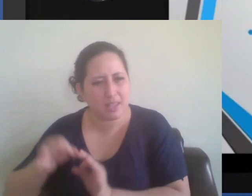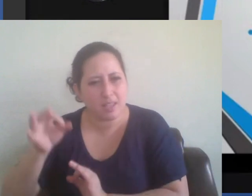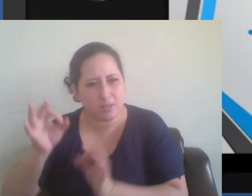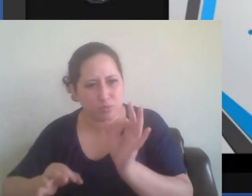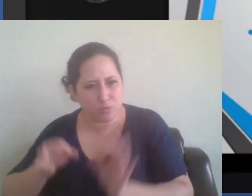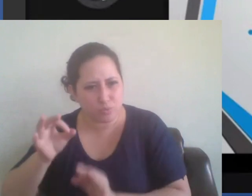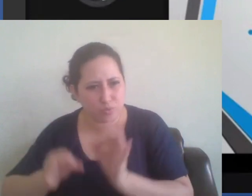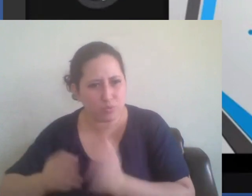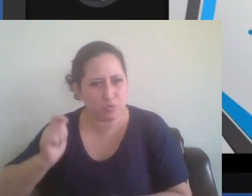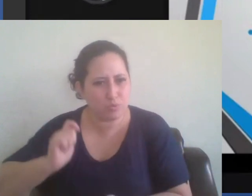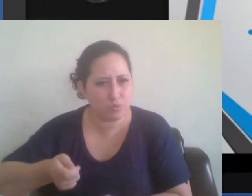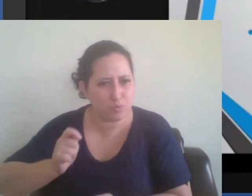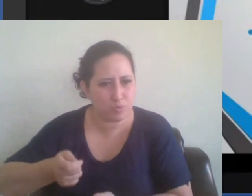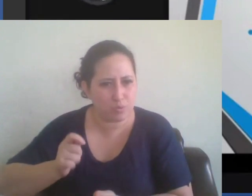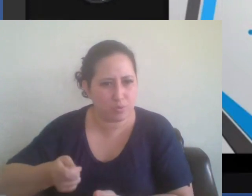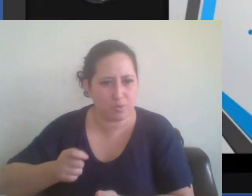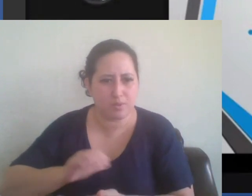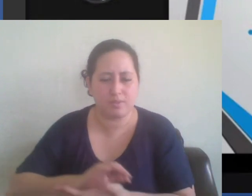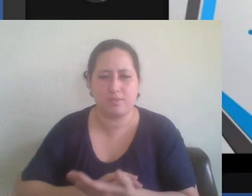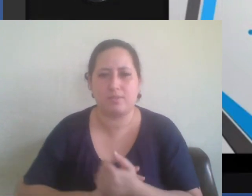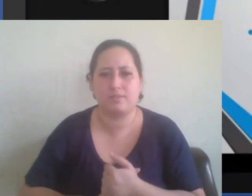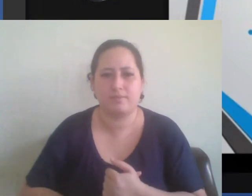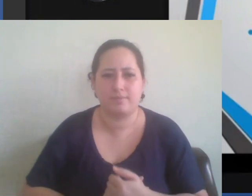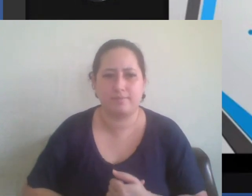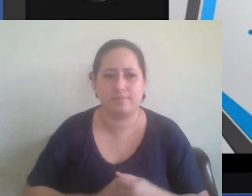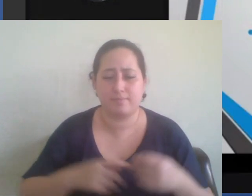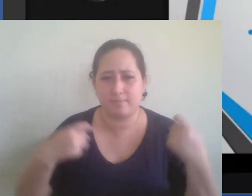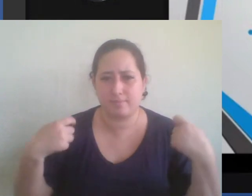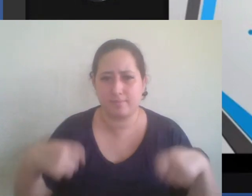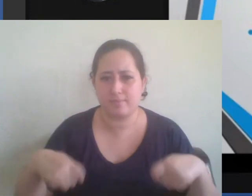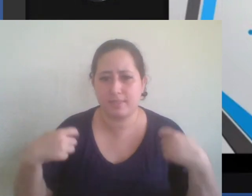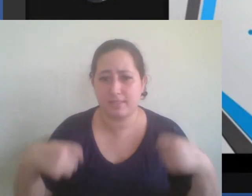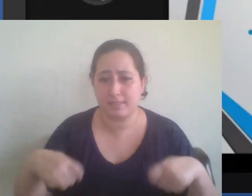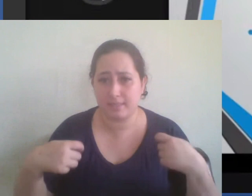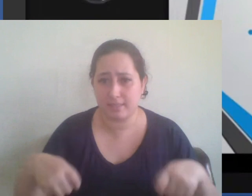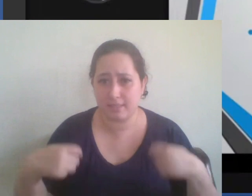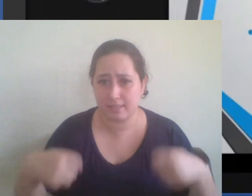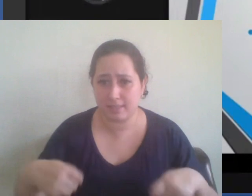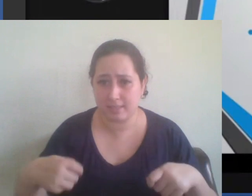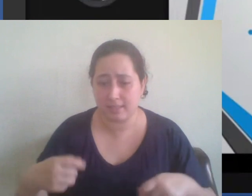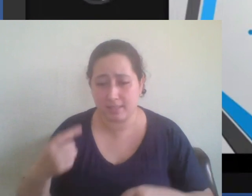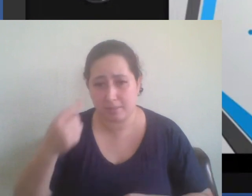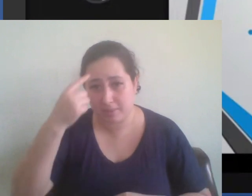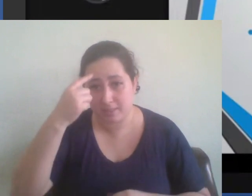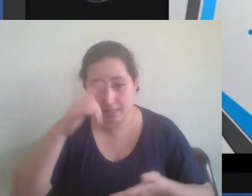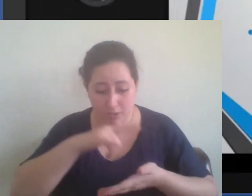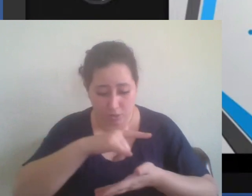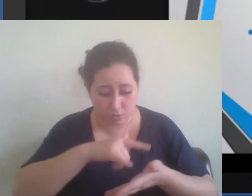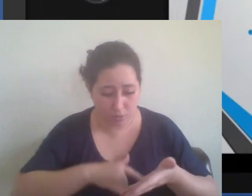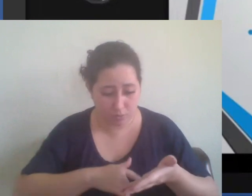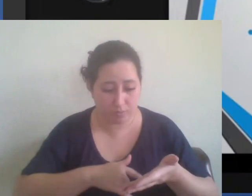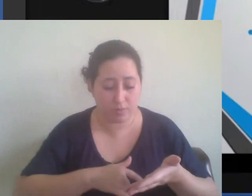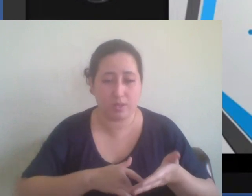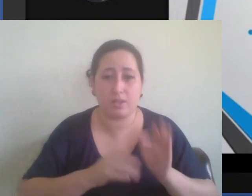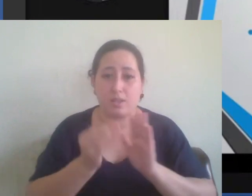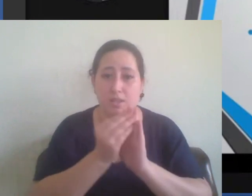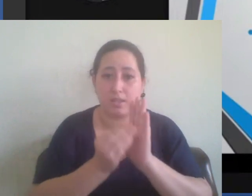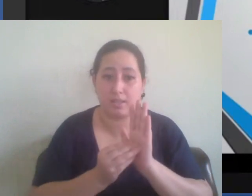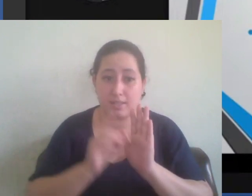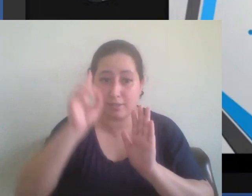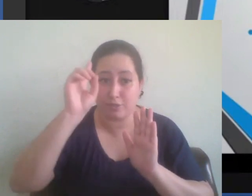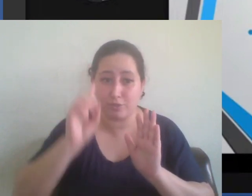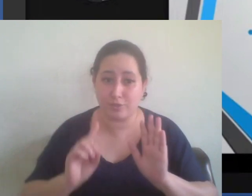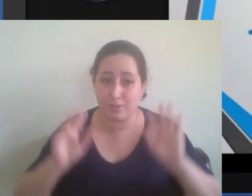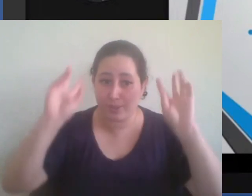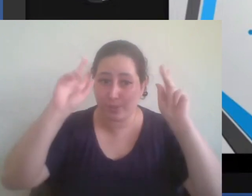se tornou necessário pensar numa declaração universal dos direitos humanos